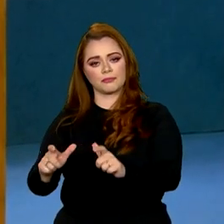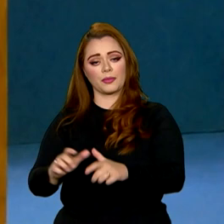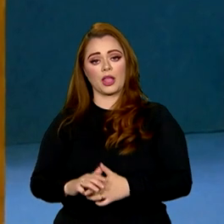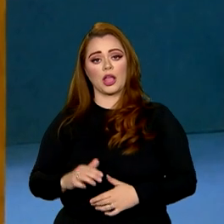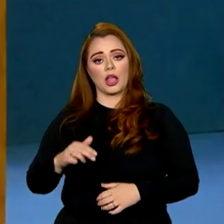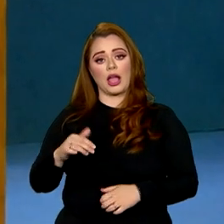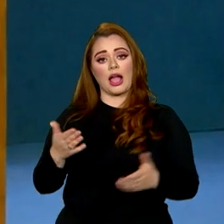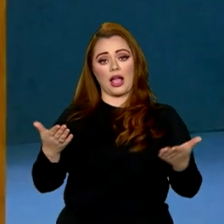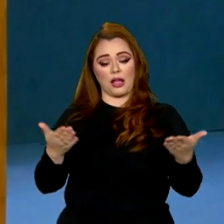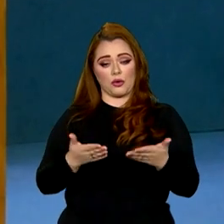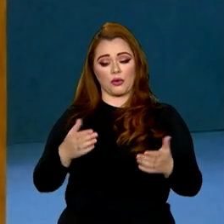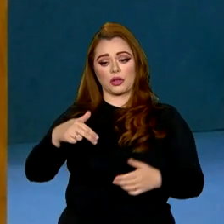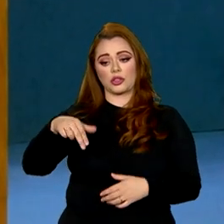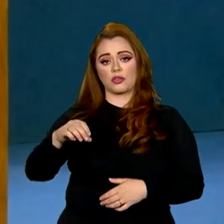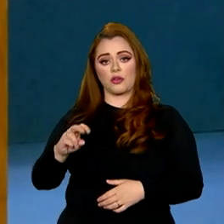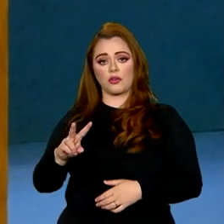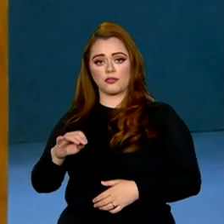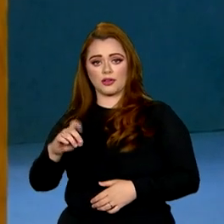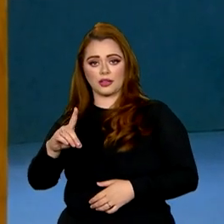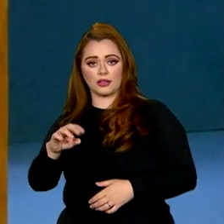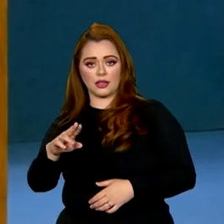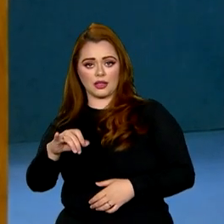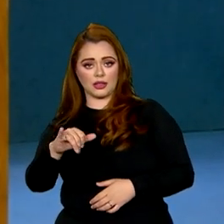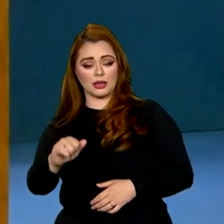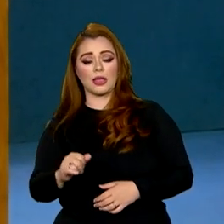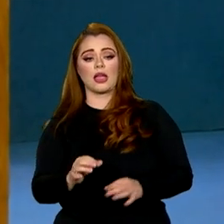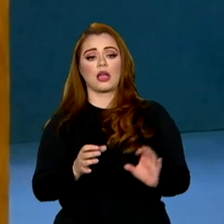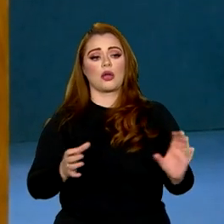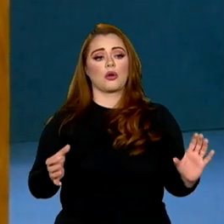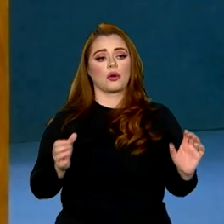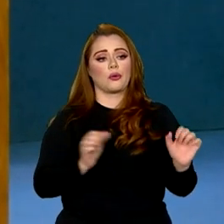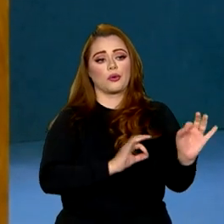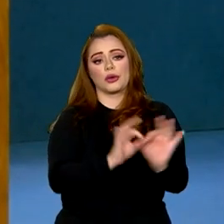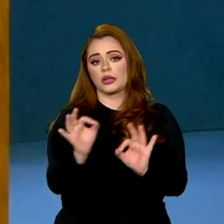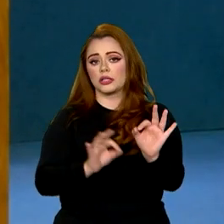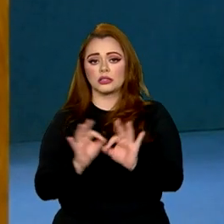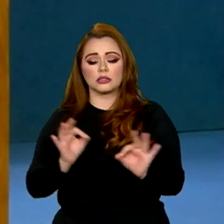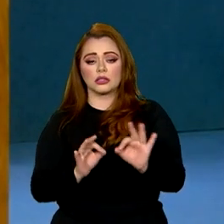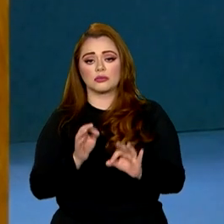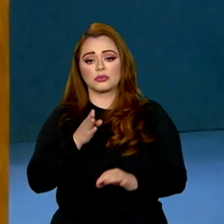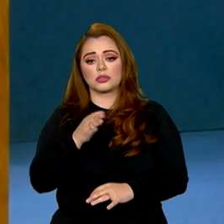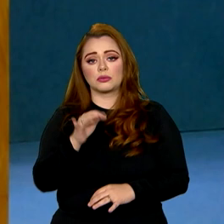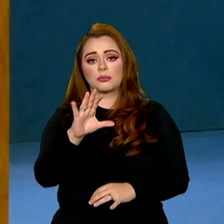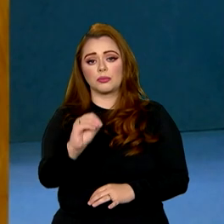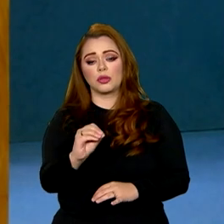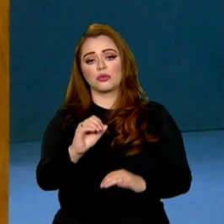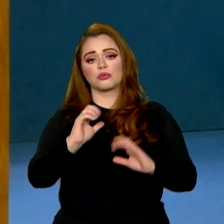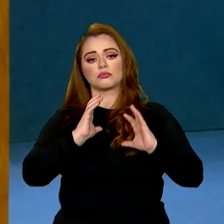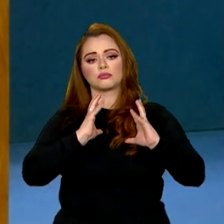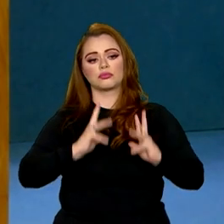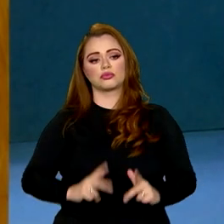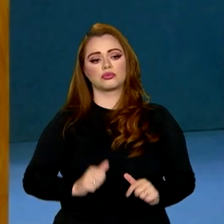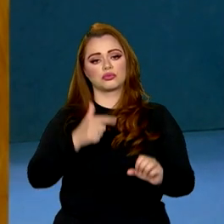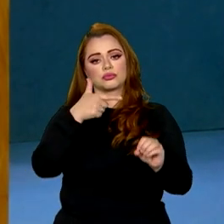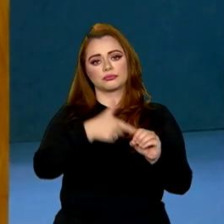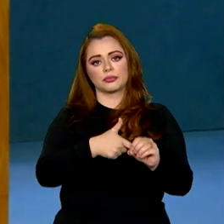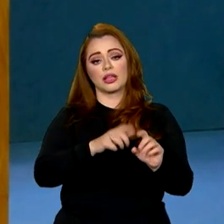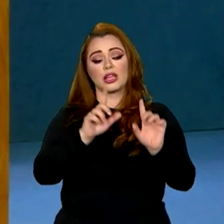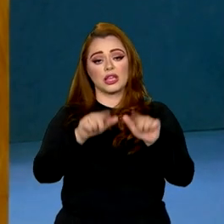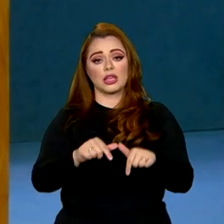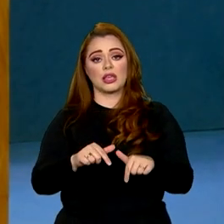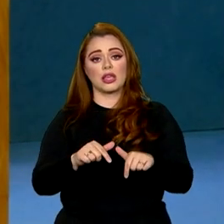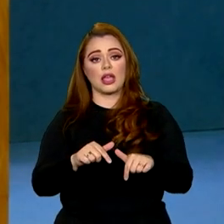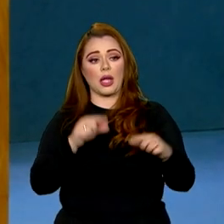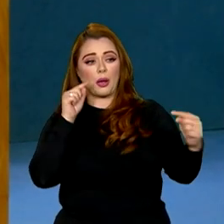Delhi, participamos do lançamento da Aliança Global para os Biocombustíveis. Nosso objetivo é mostrar